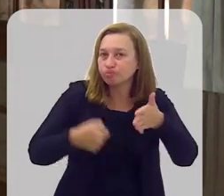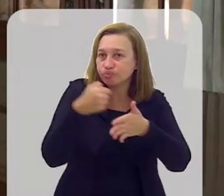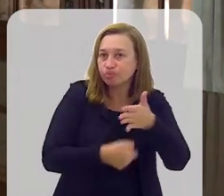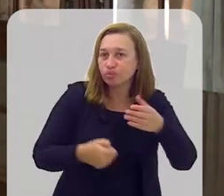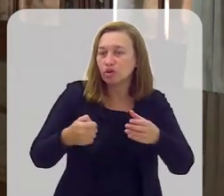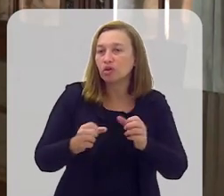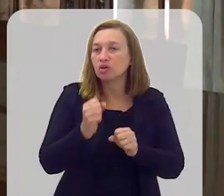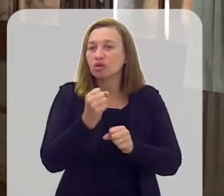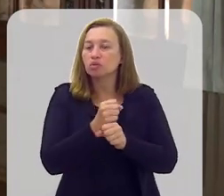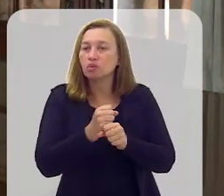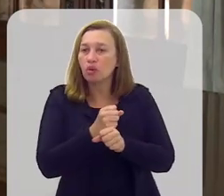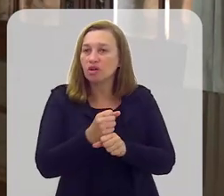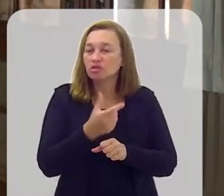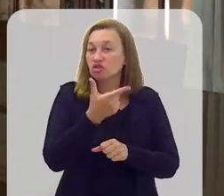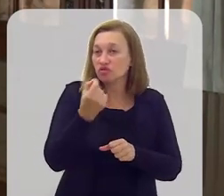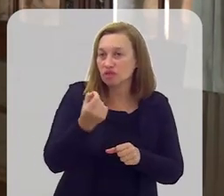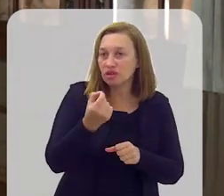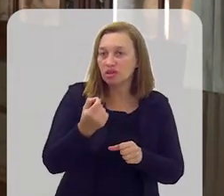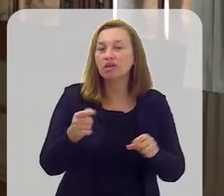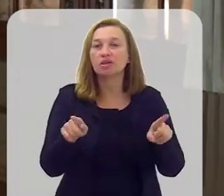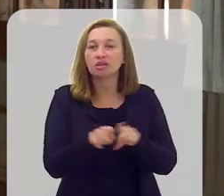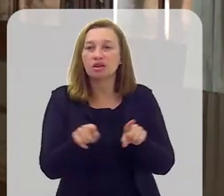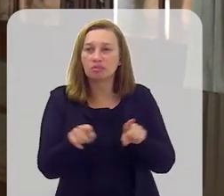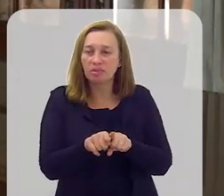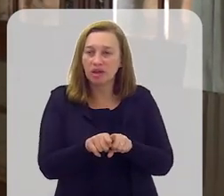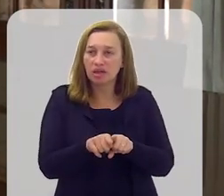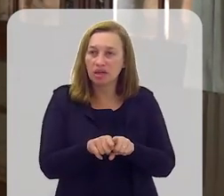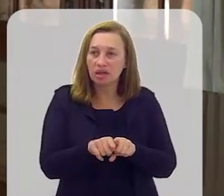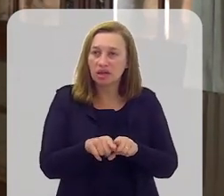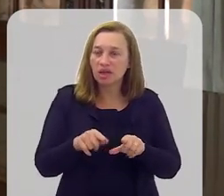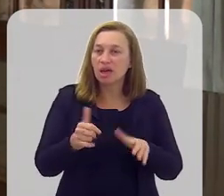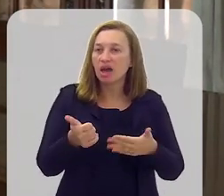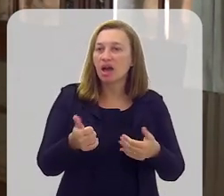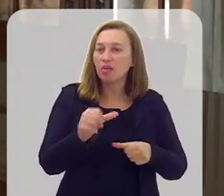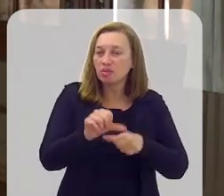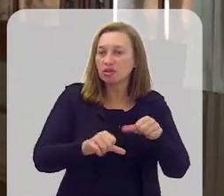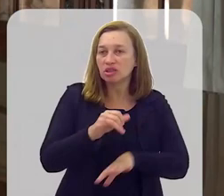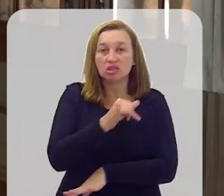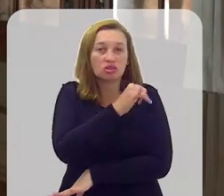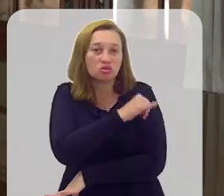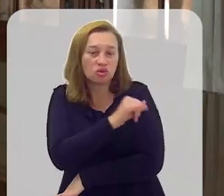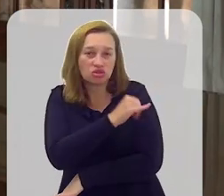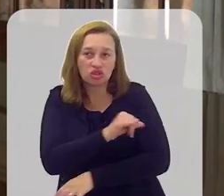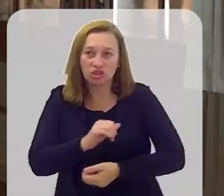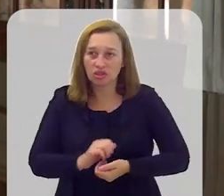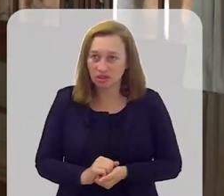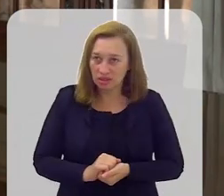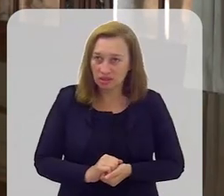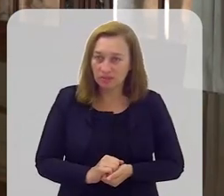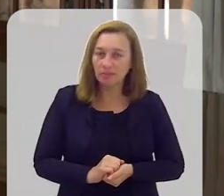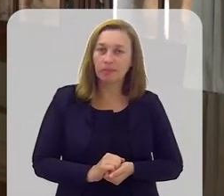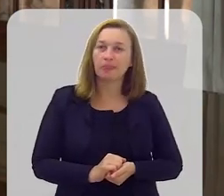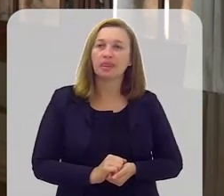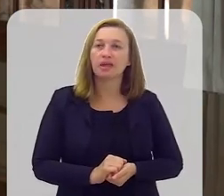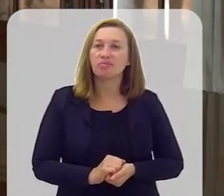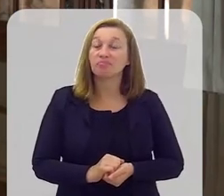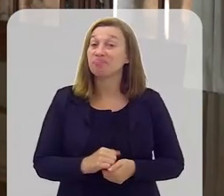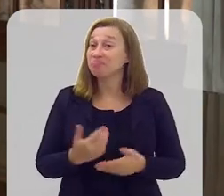20 e também representa a modernização cultural do Rio de Janeiro pela sua paleta não impressionista.